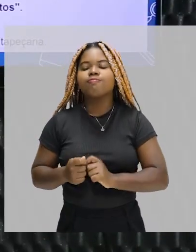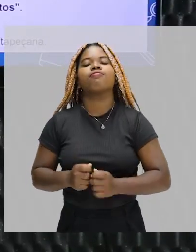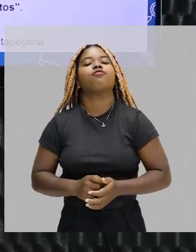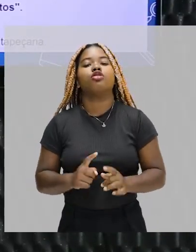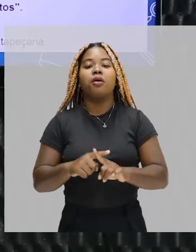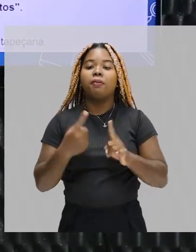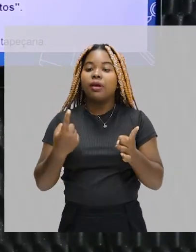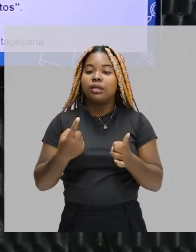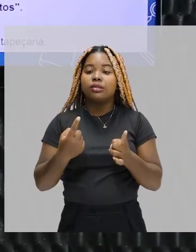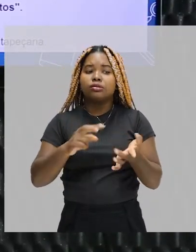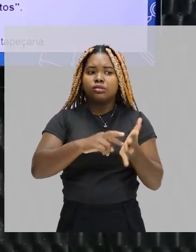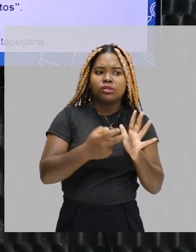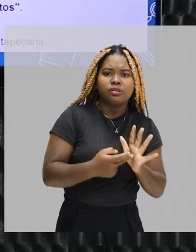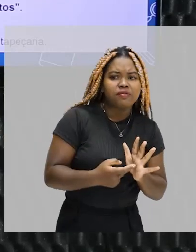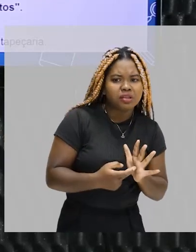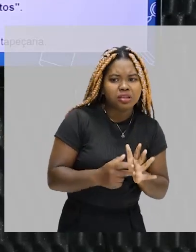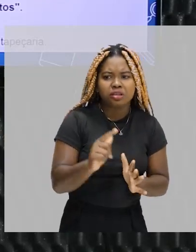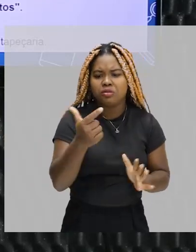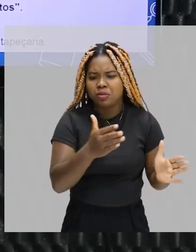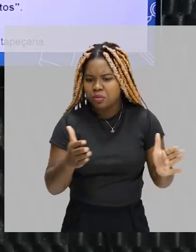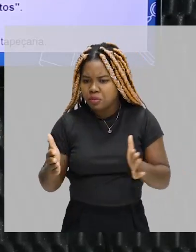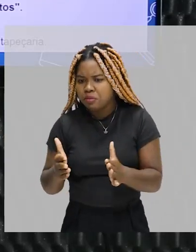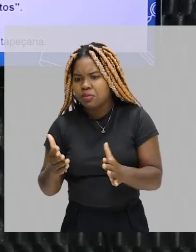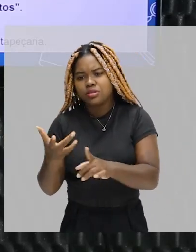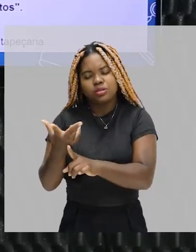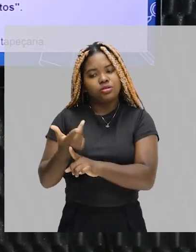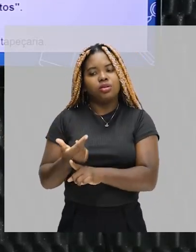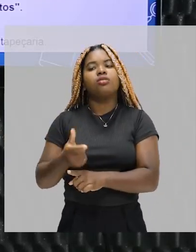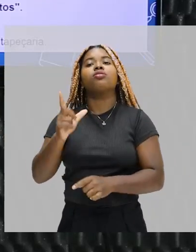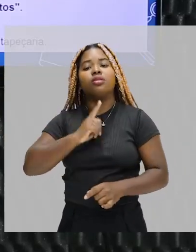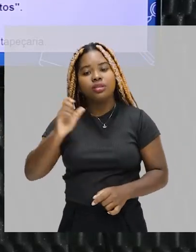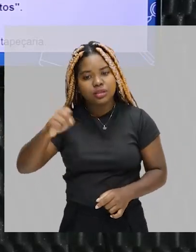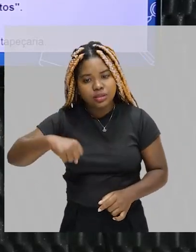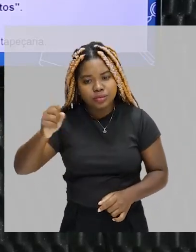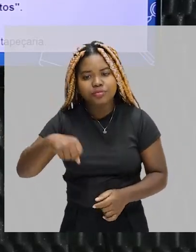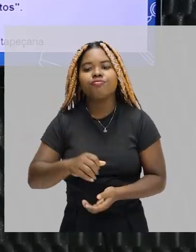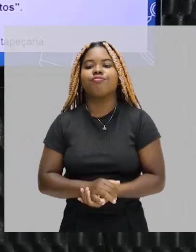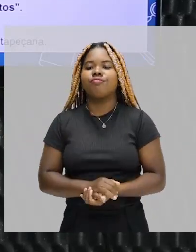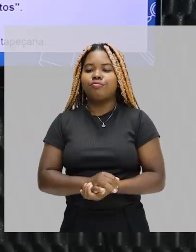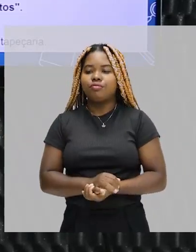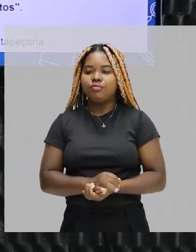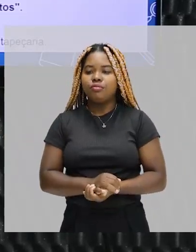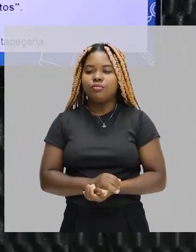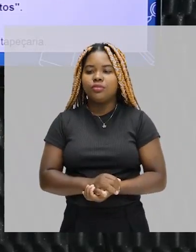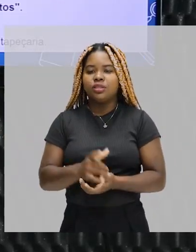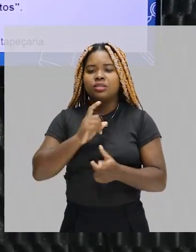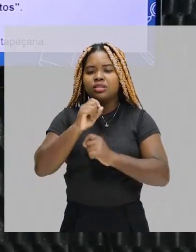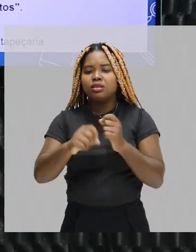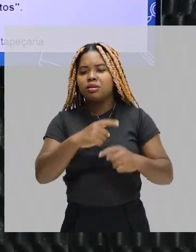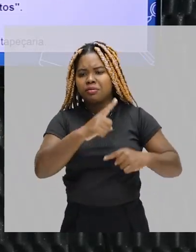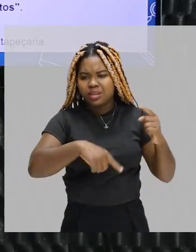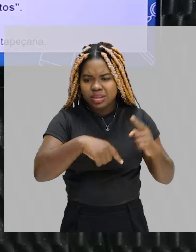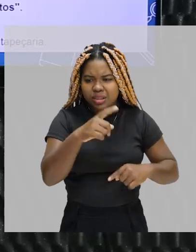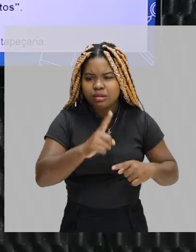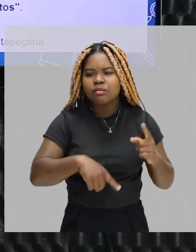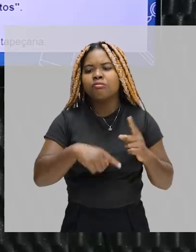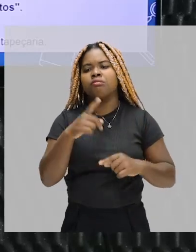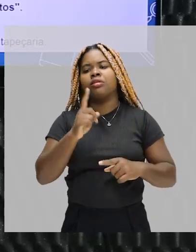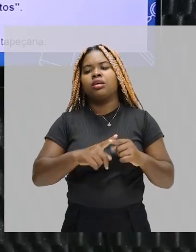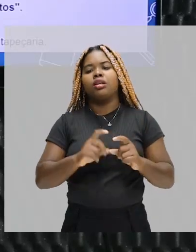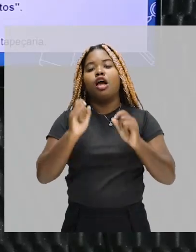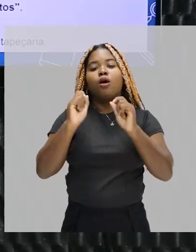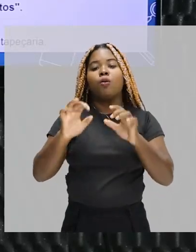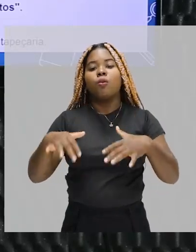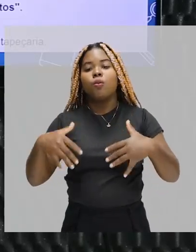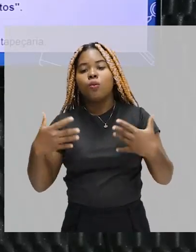artístico. Por causa disso que eu coloquei aqui em evidência. É a arte texto feita com teares, né? Aqueles antigos, não sei se vocês já viram, aquele